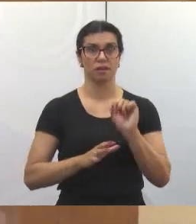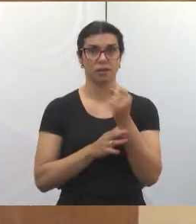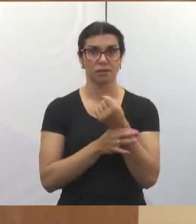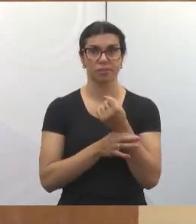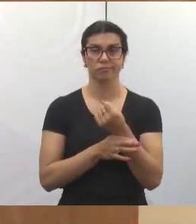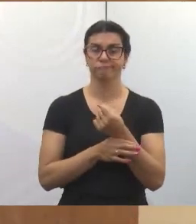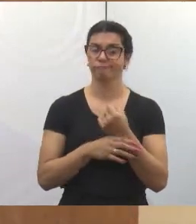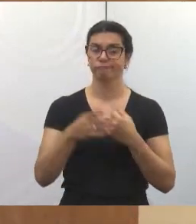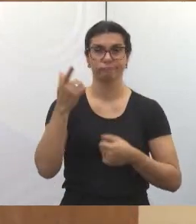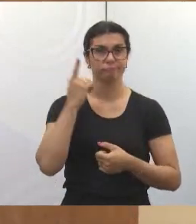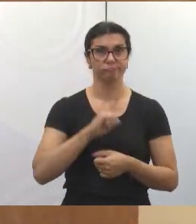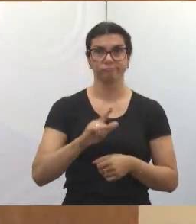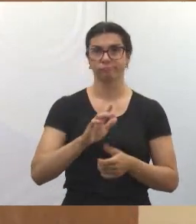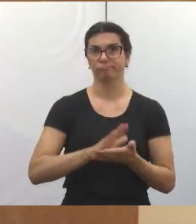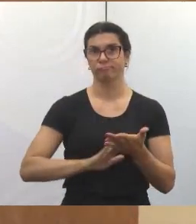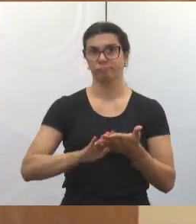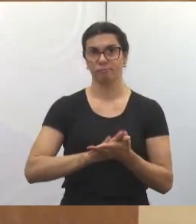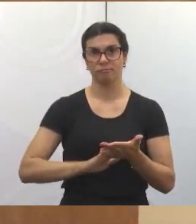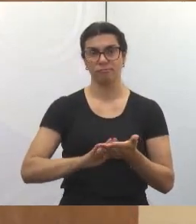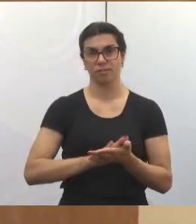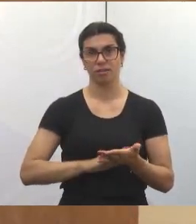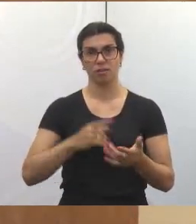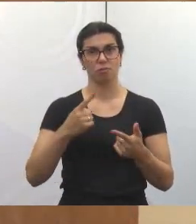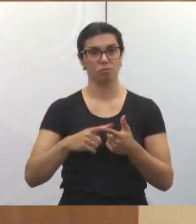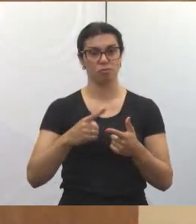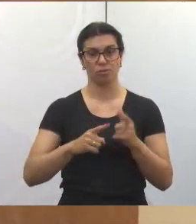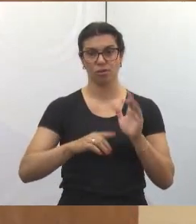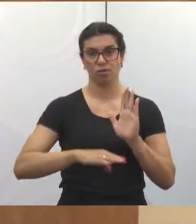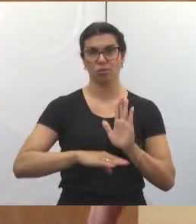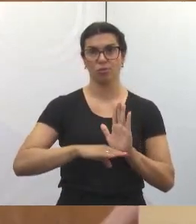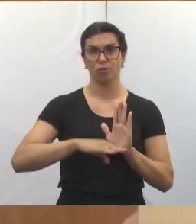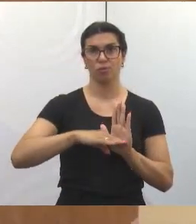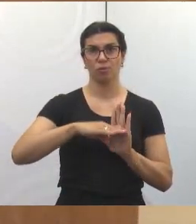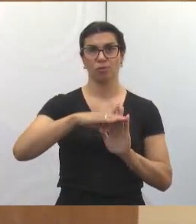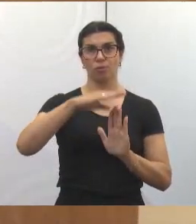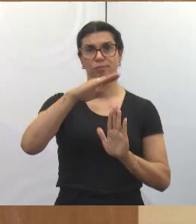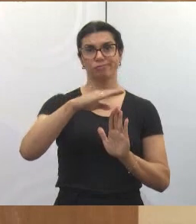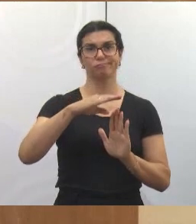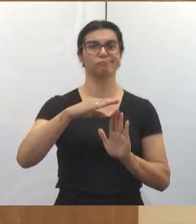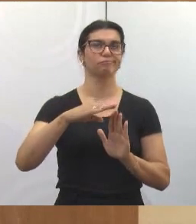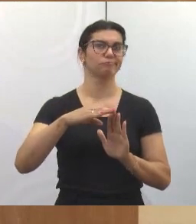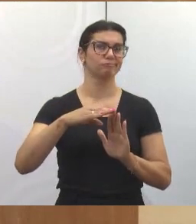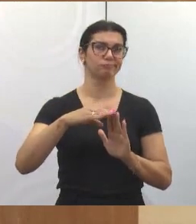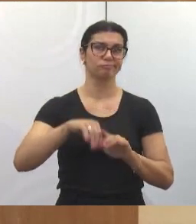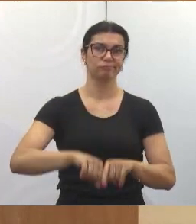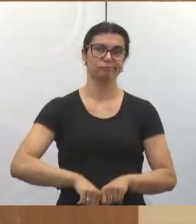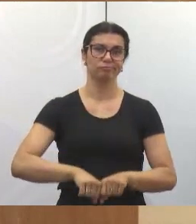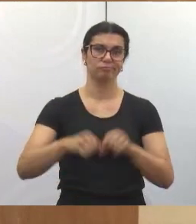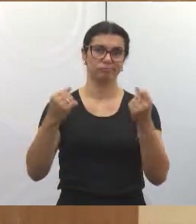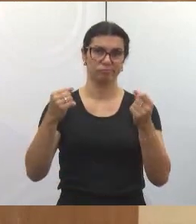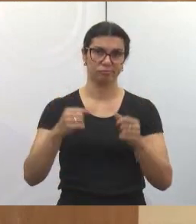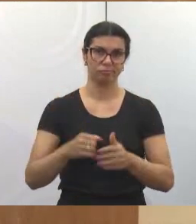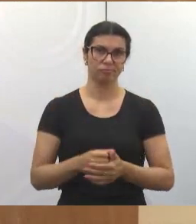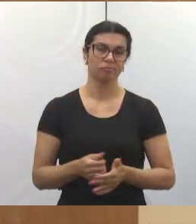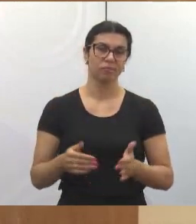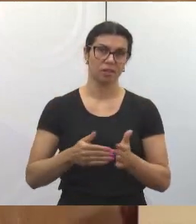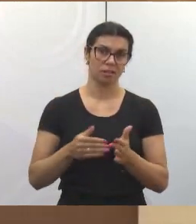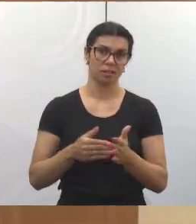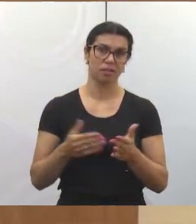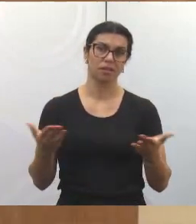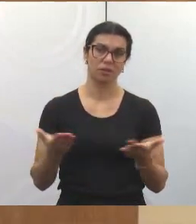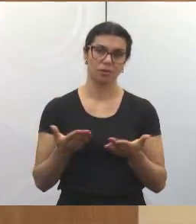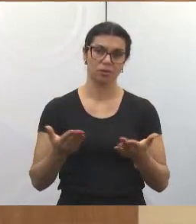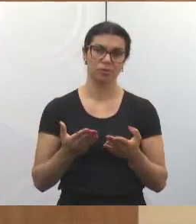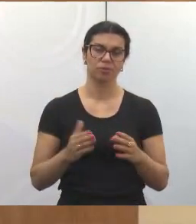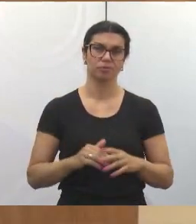não conseguem assegurar, porque nem o elevador consegue dar conta de arrumar, nem